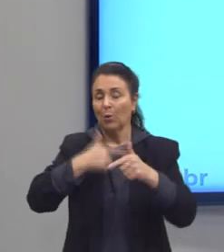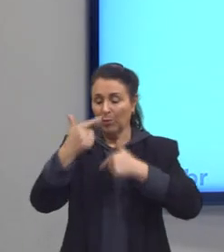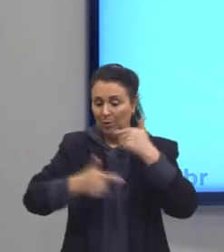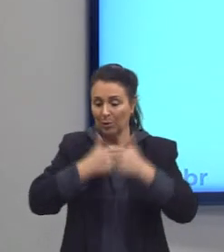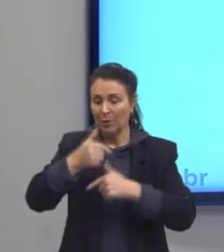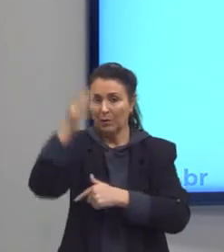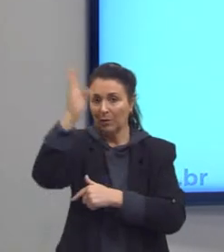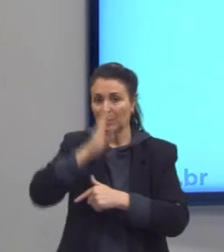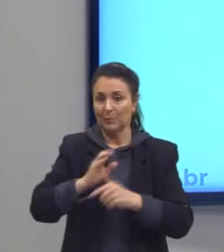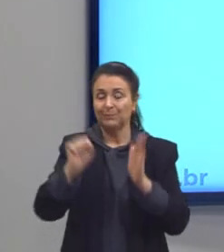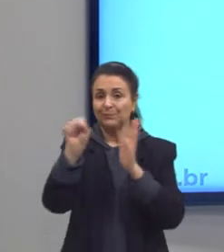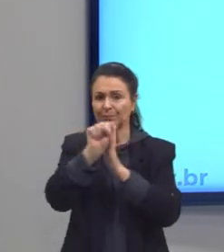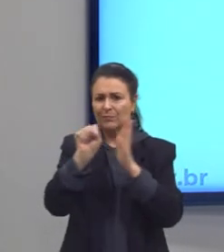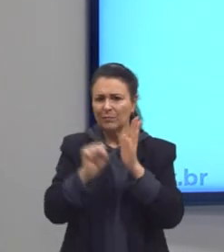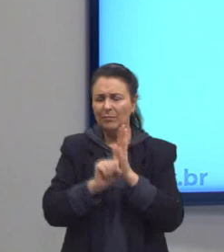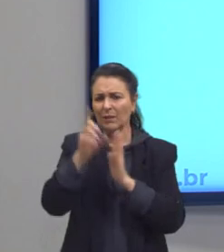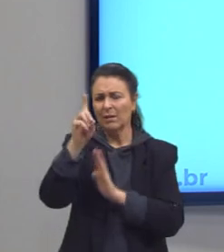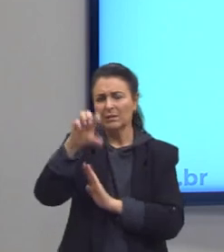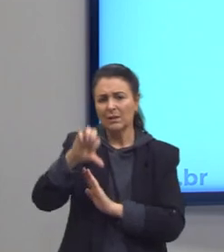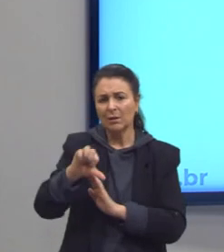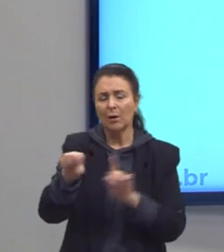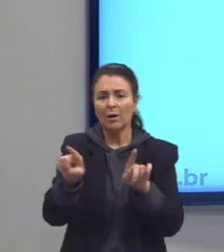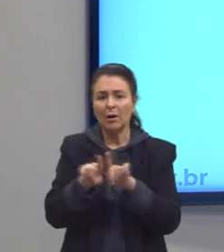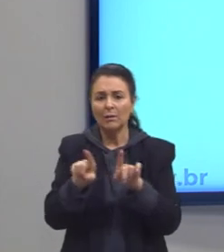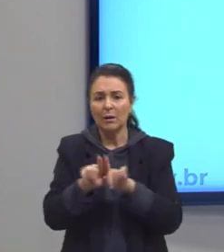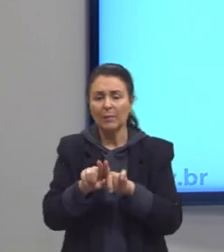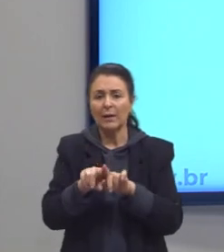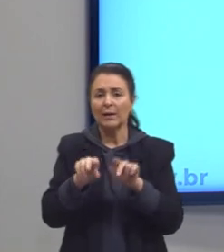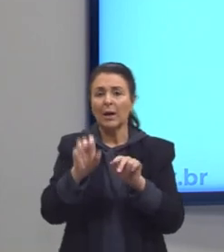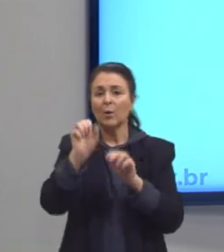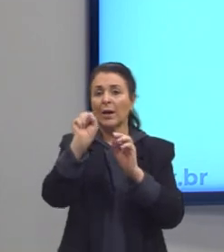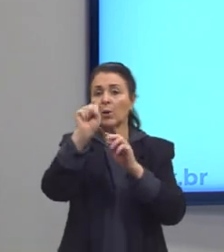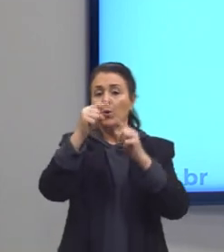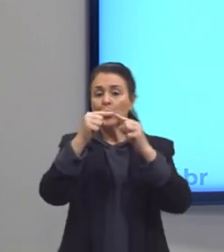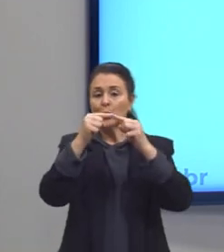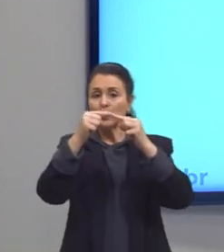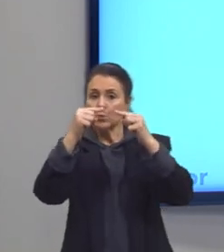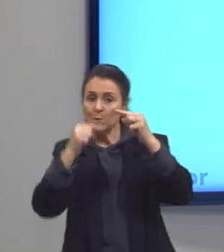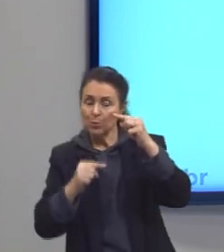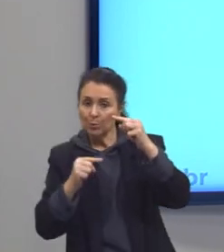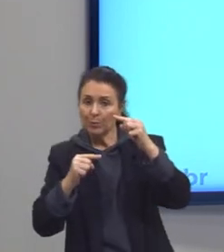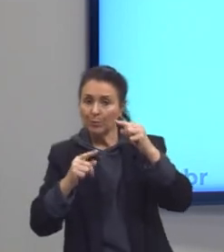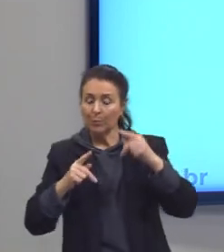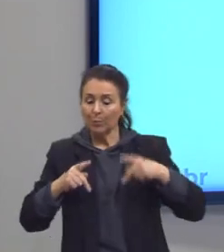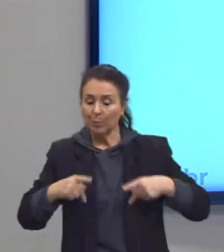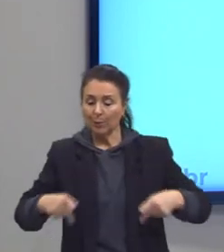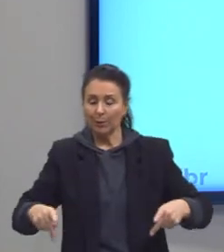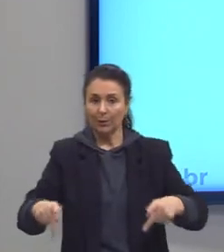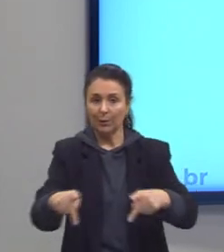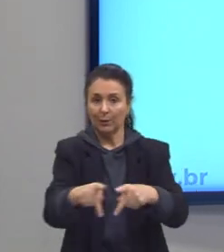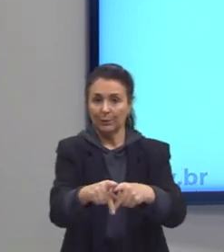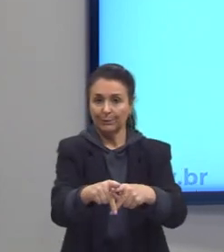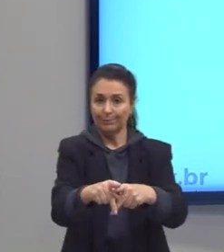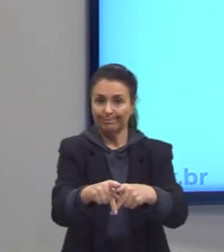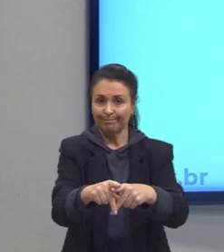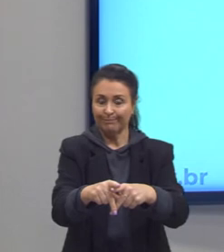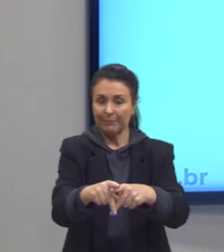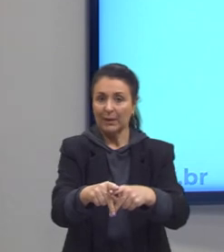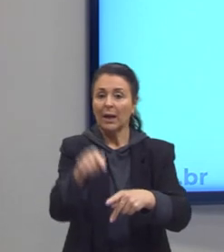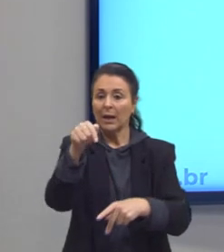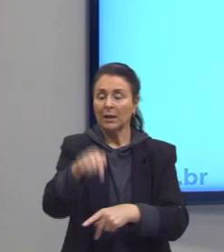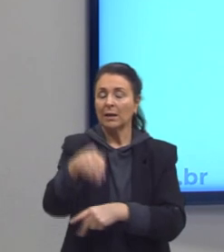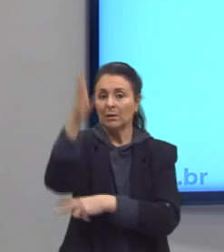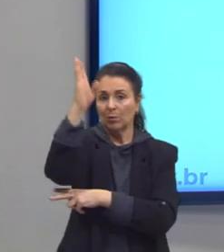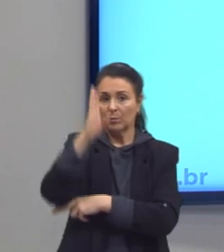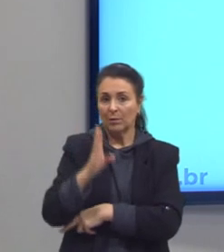século XIX, a questão do subproletário, nós estamos num período de subproletarização no Brasil, em que as